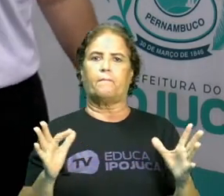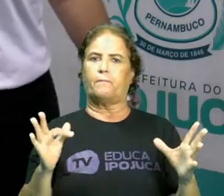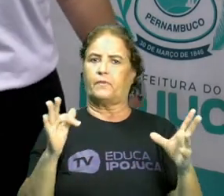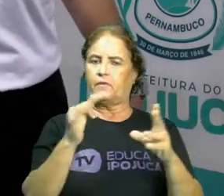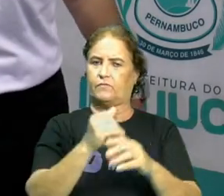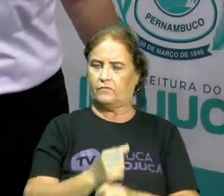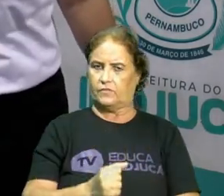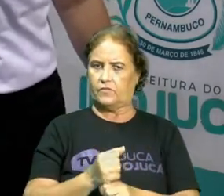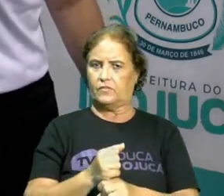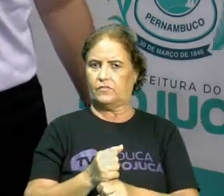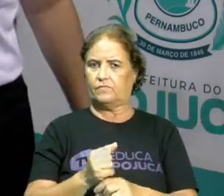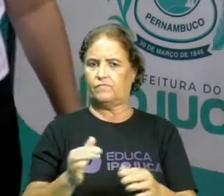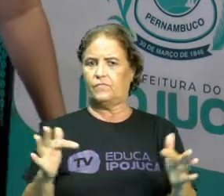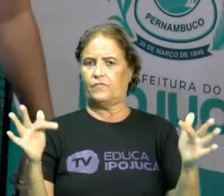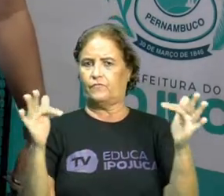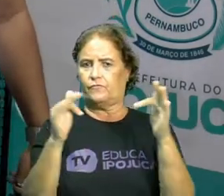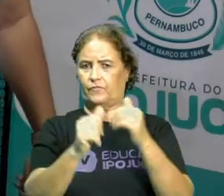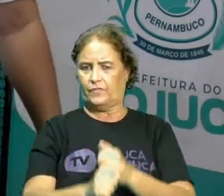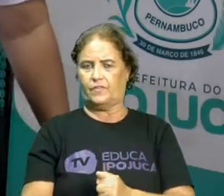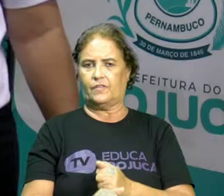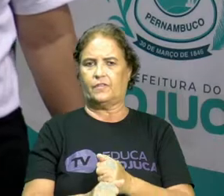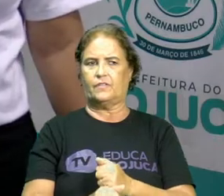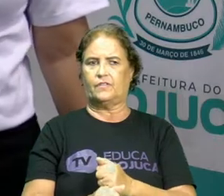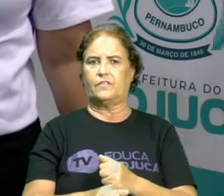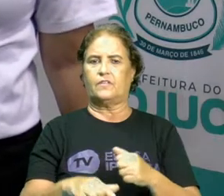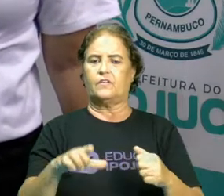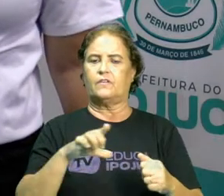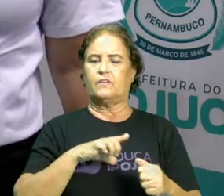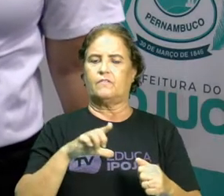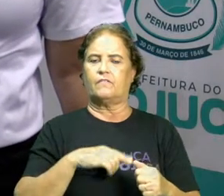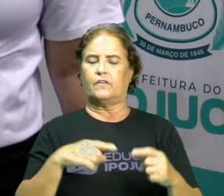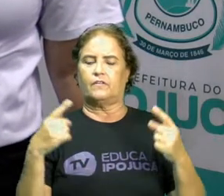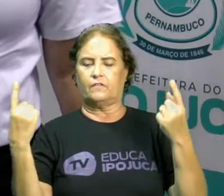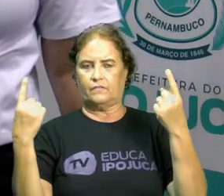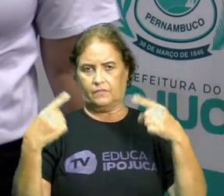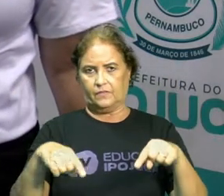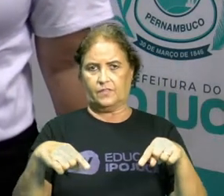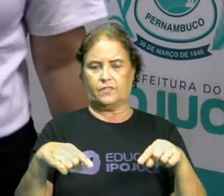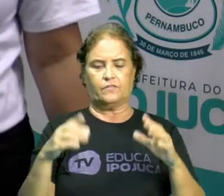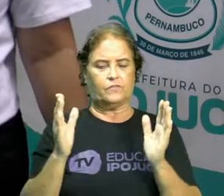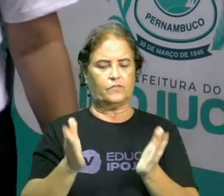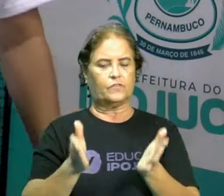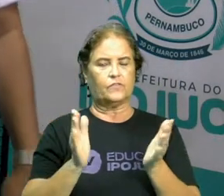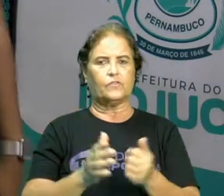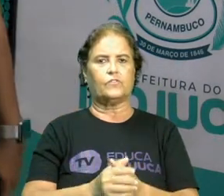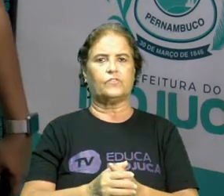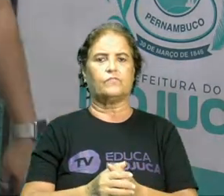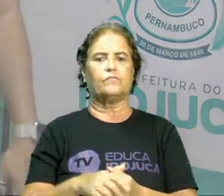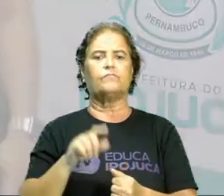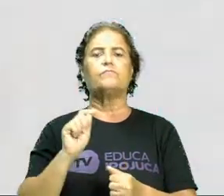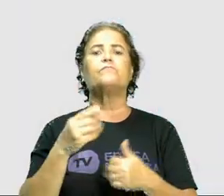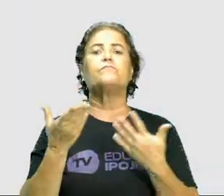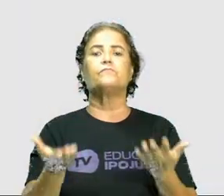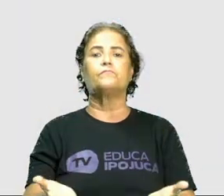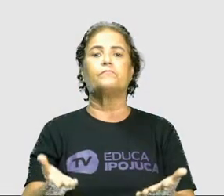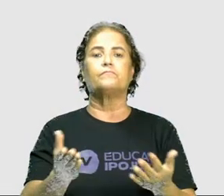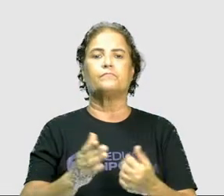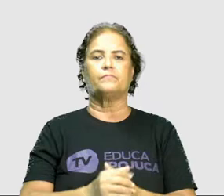Para finalizar, a gente vai ter o nosso desafio de hoje. Que desafio é esse?